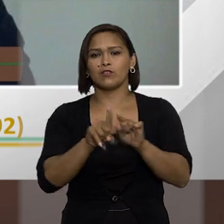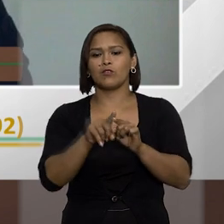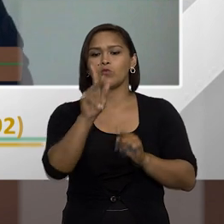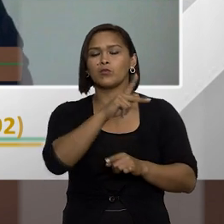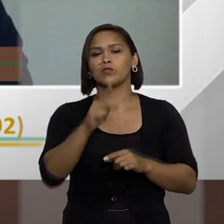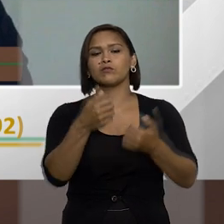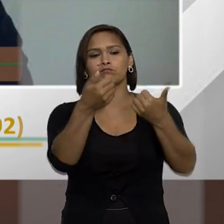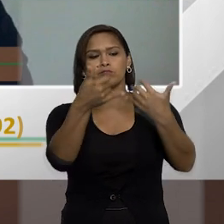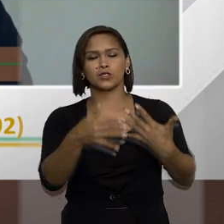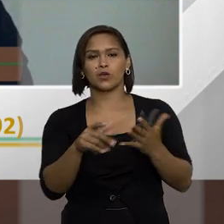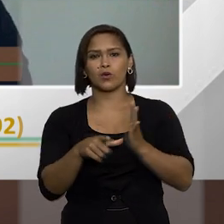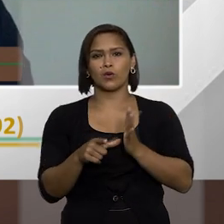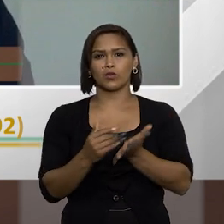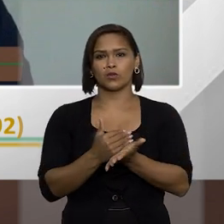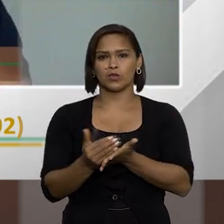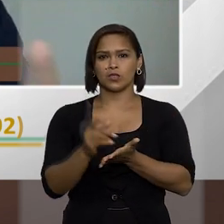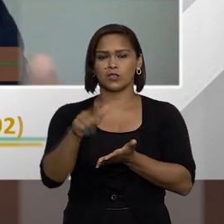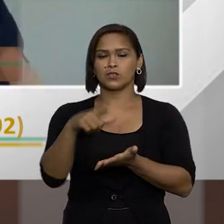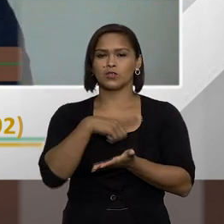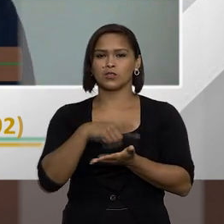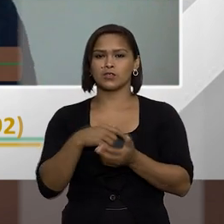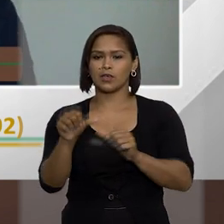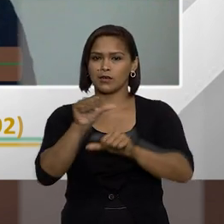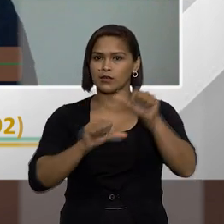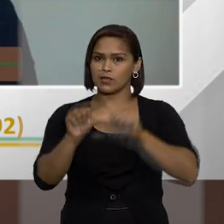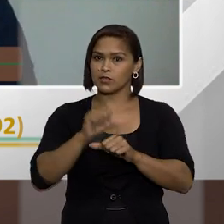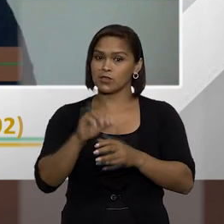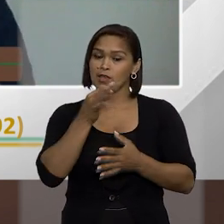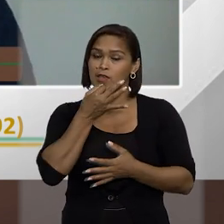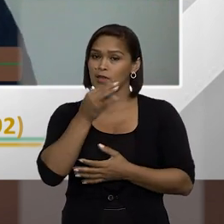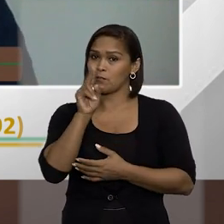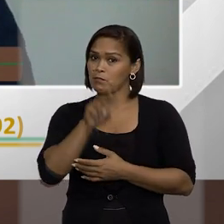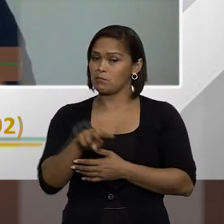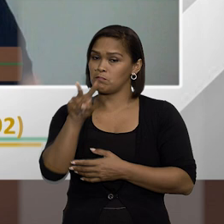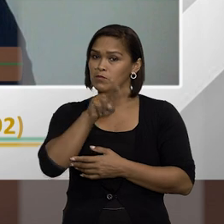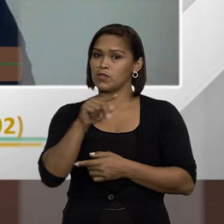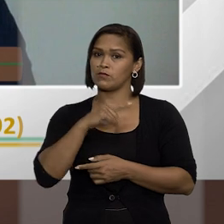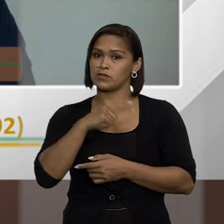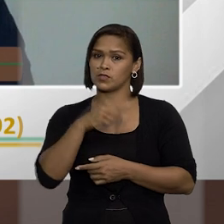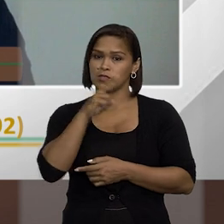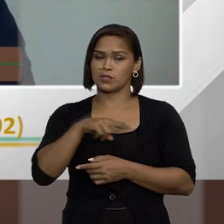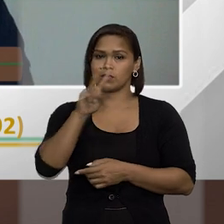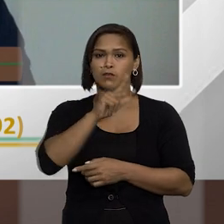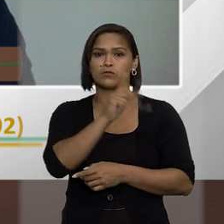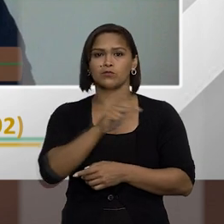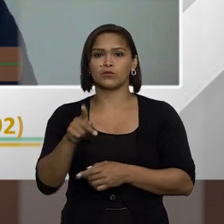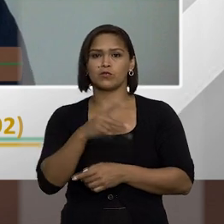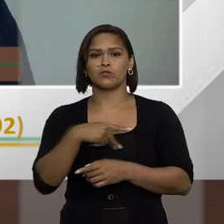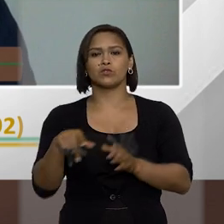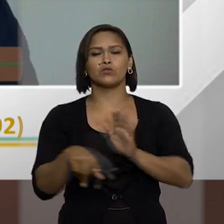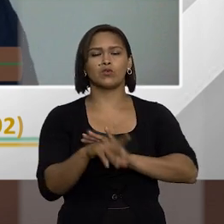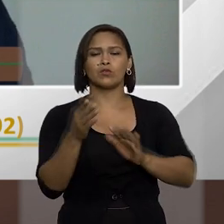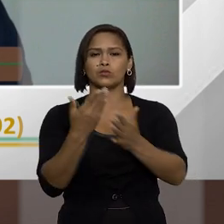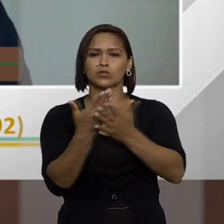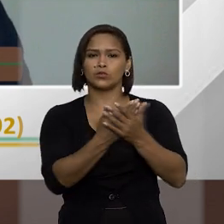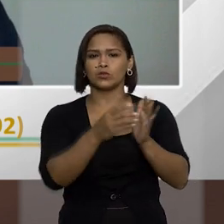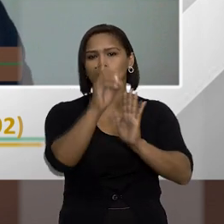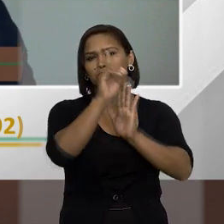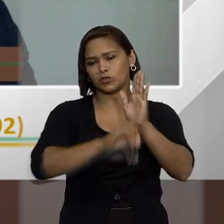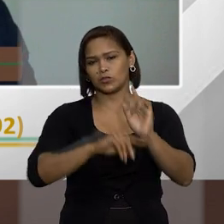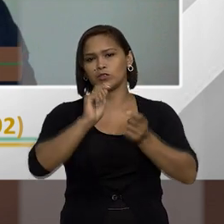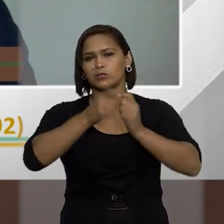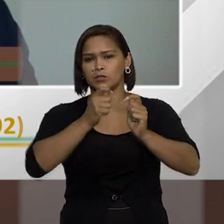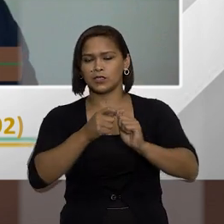o Thales pontuou logo no início existem alterações que na minha visão na minha visão de alguém que estuda o direito